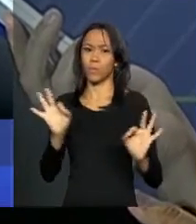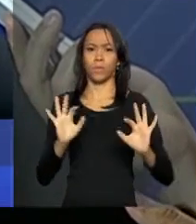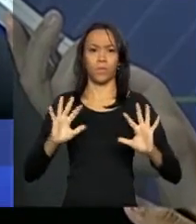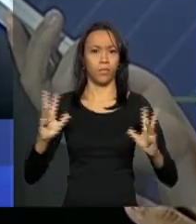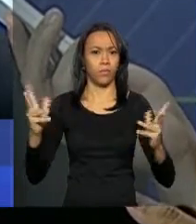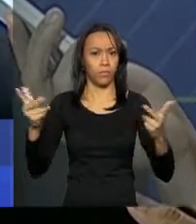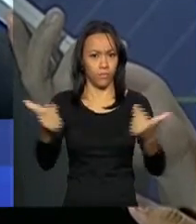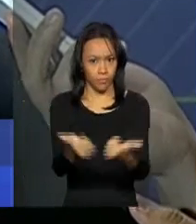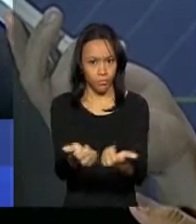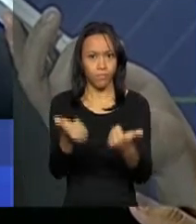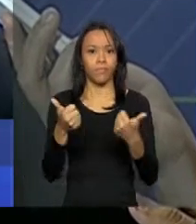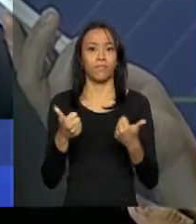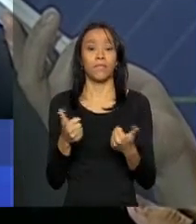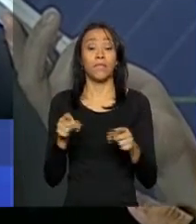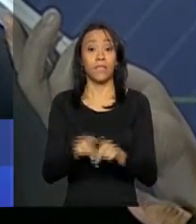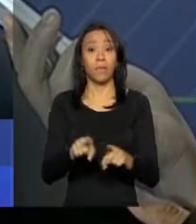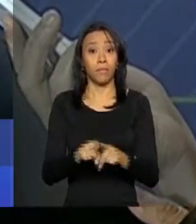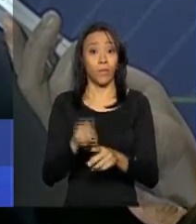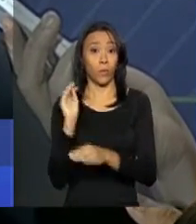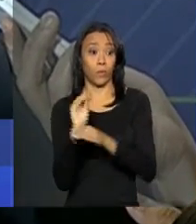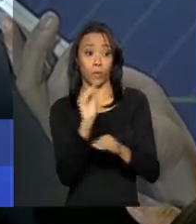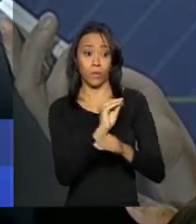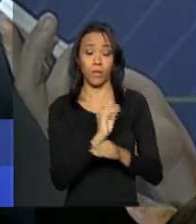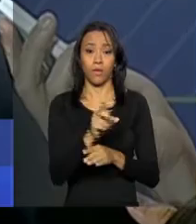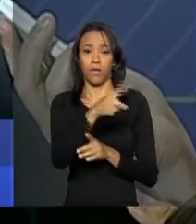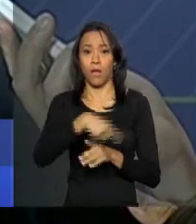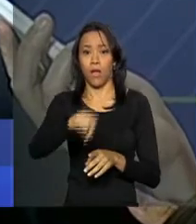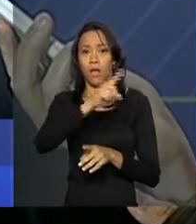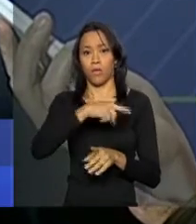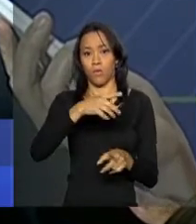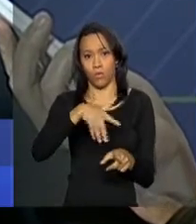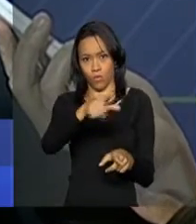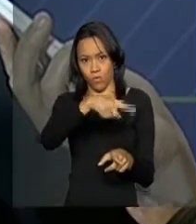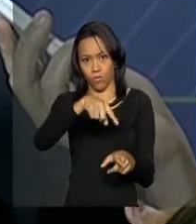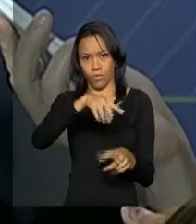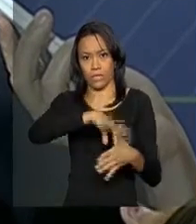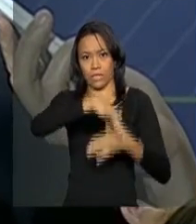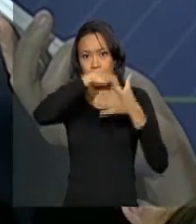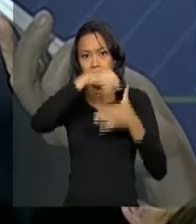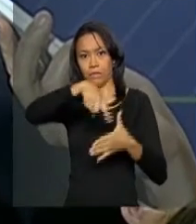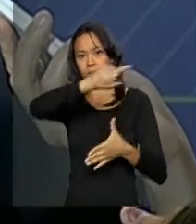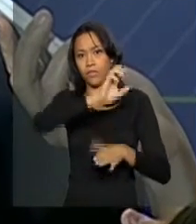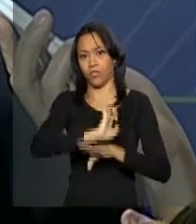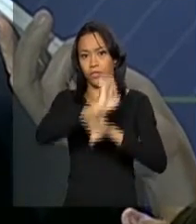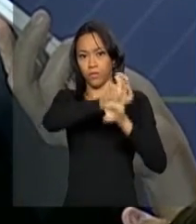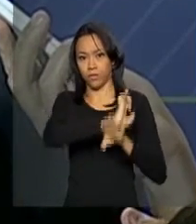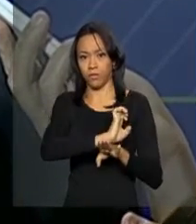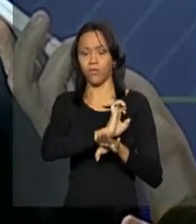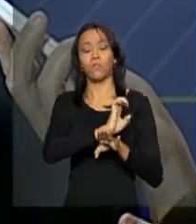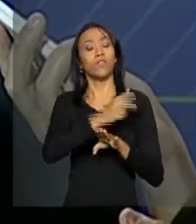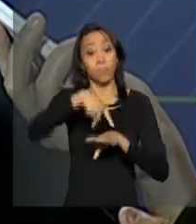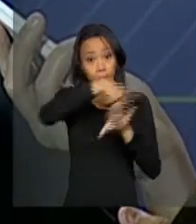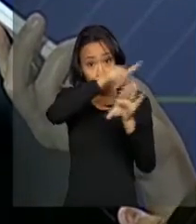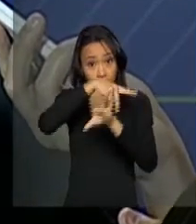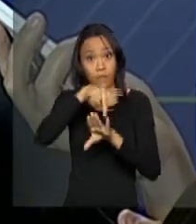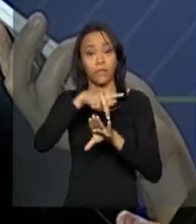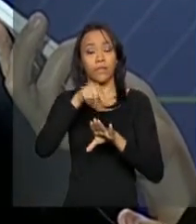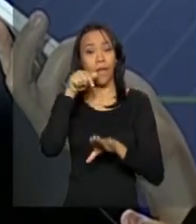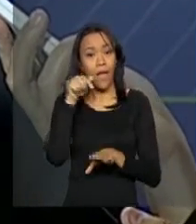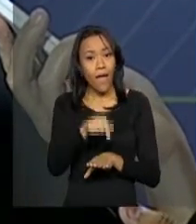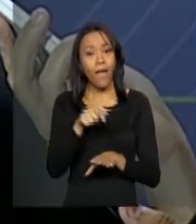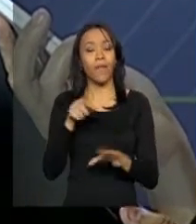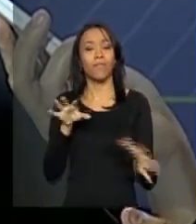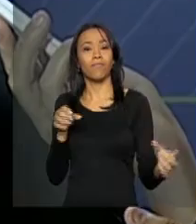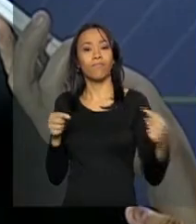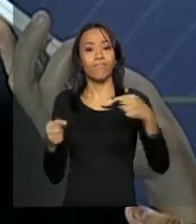autoridades, de chefes de estado, isso já é uma atribuição mais vinculada ao Ministério da